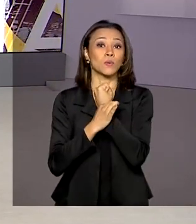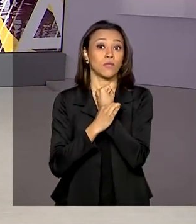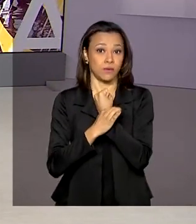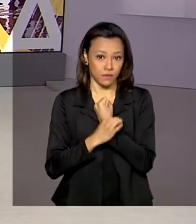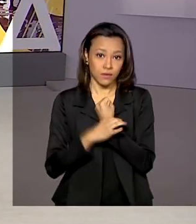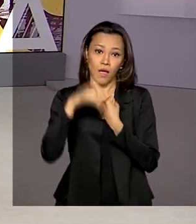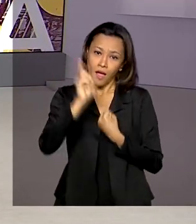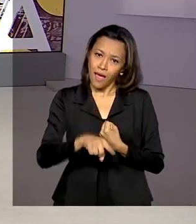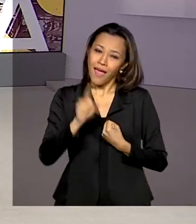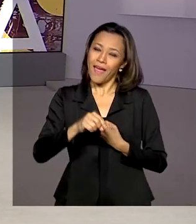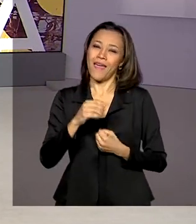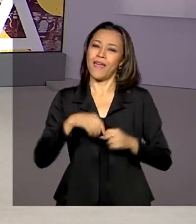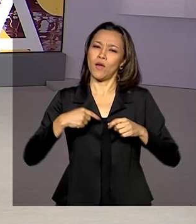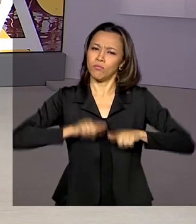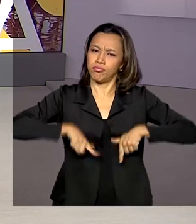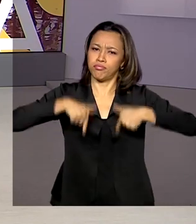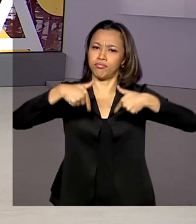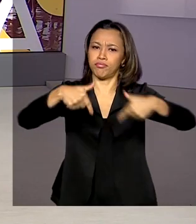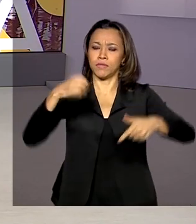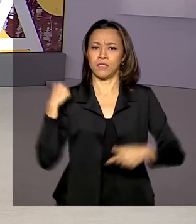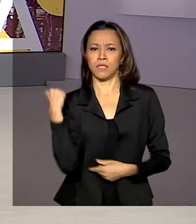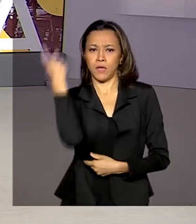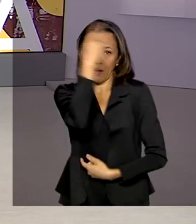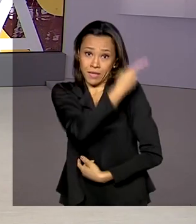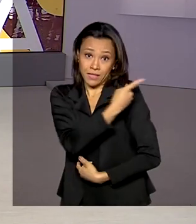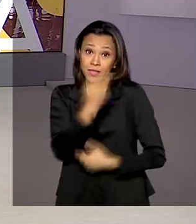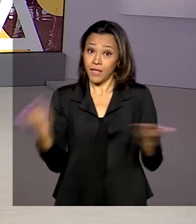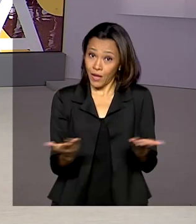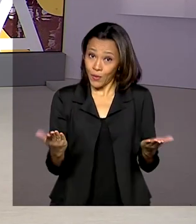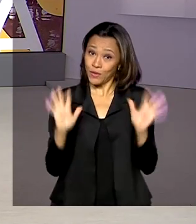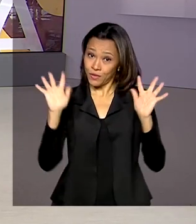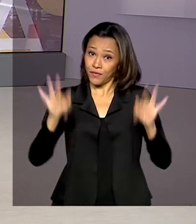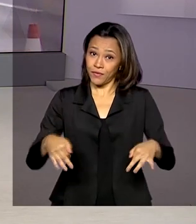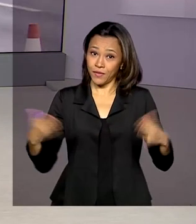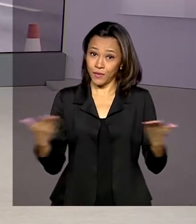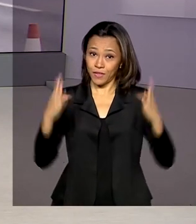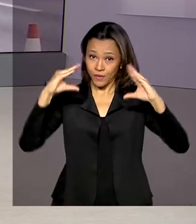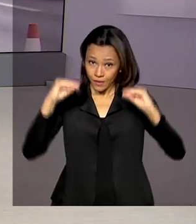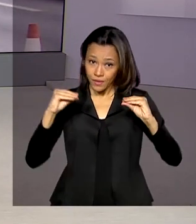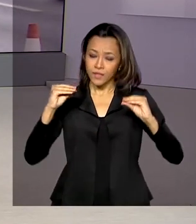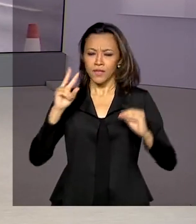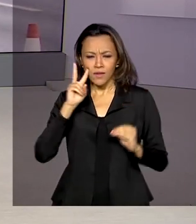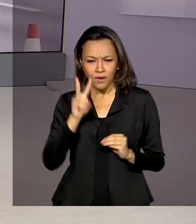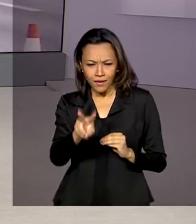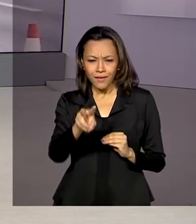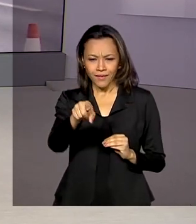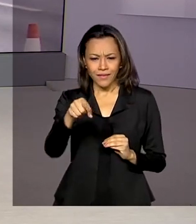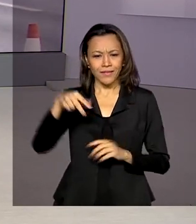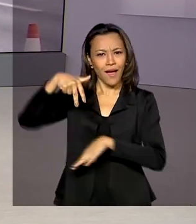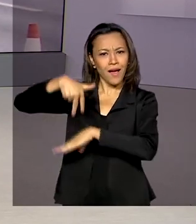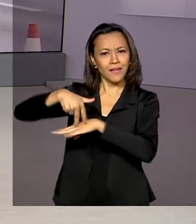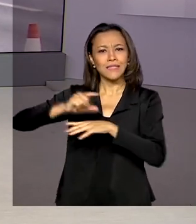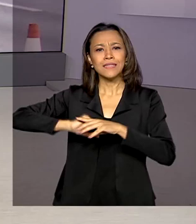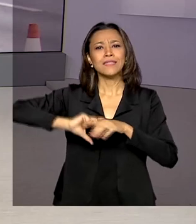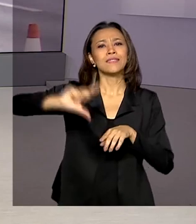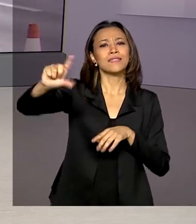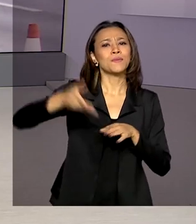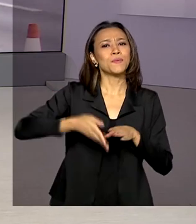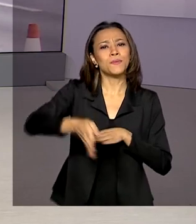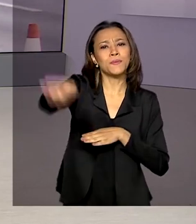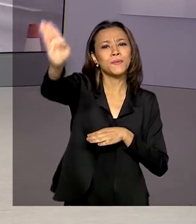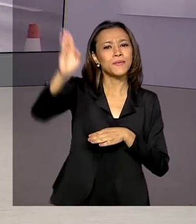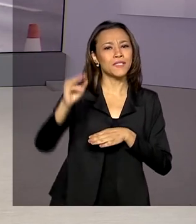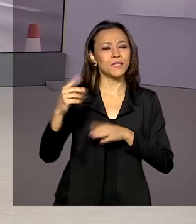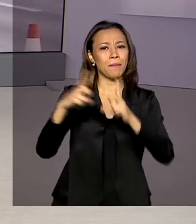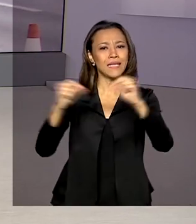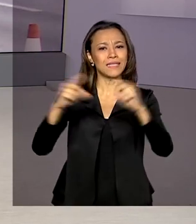a Operação Nossa Senhora Aparecida que termina hoje à noite. Vamos falar então com a repórter Daniele Popov, ela está em uma das saídas de Brasília. Oi, Dani, bom